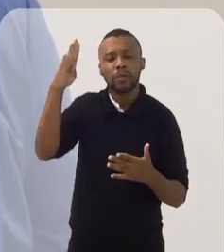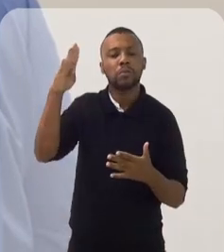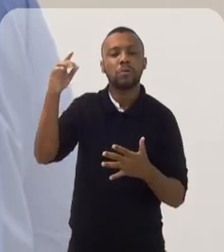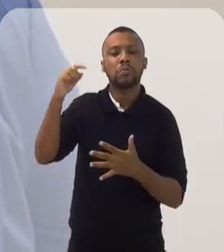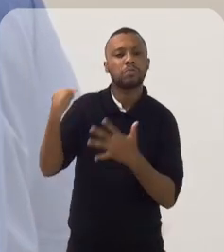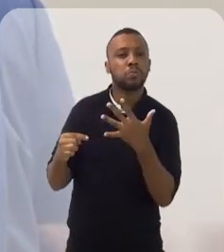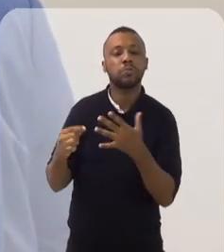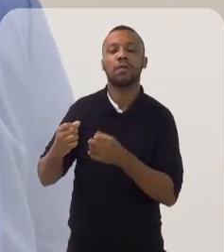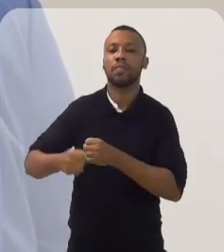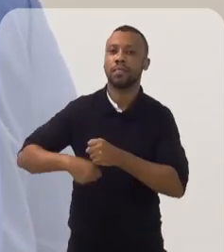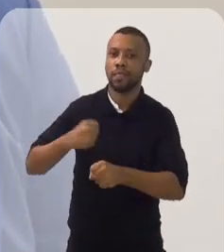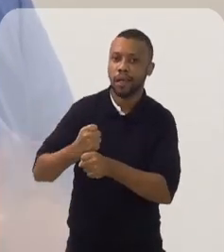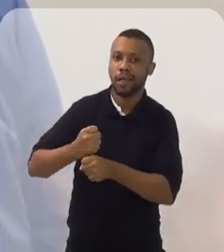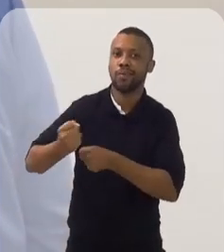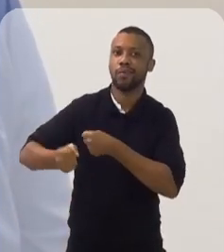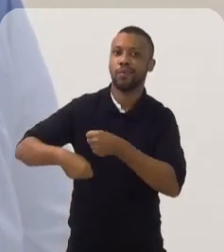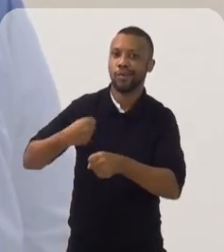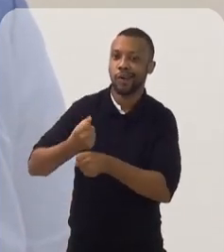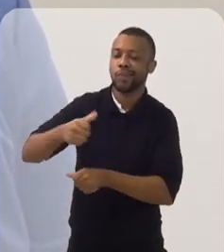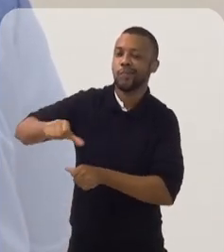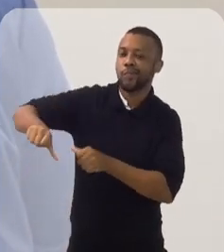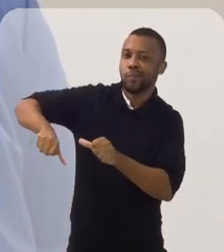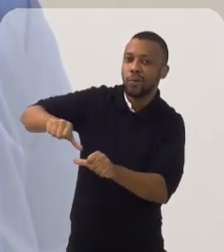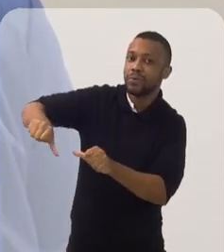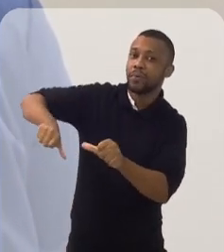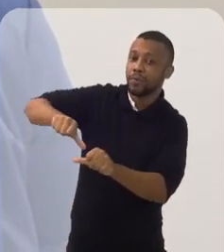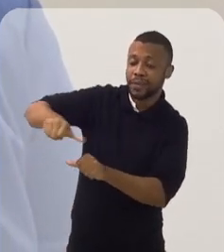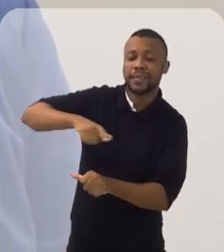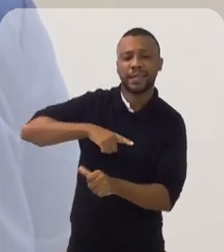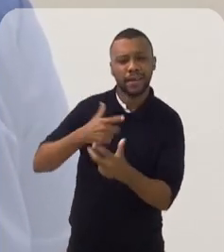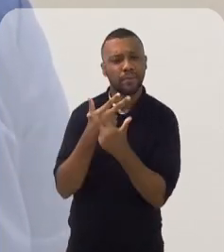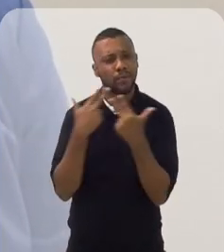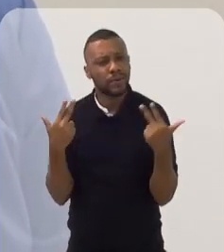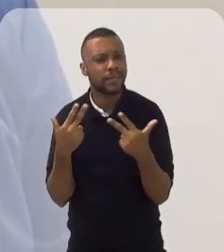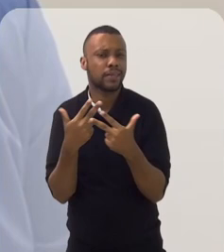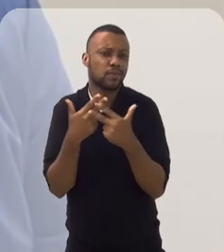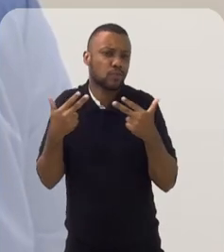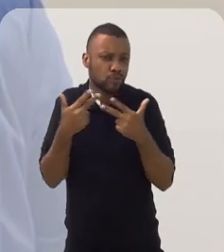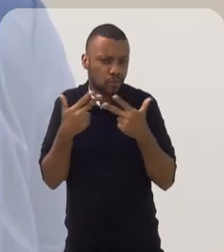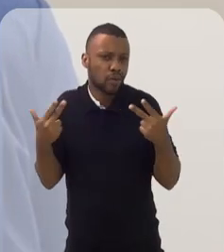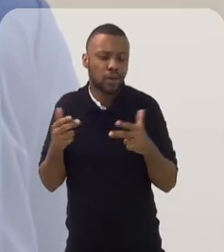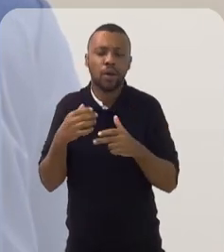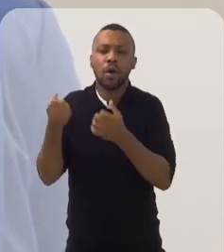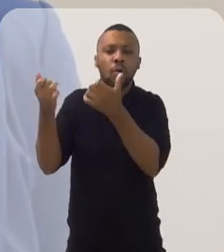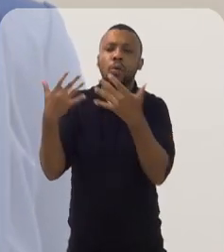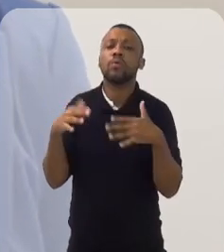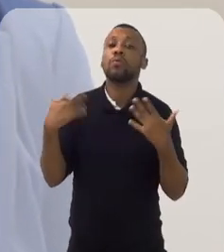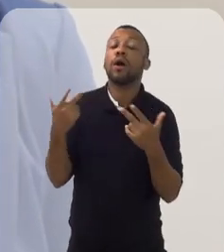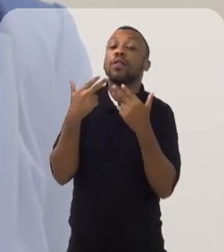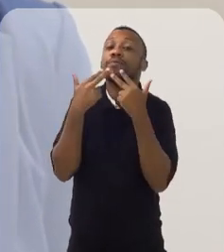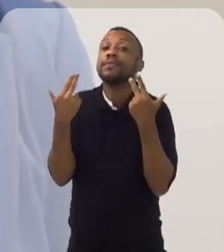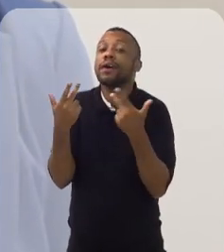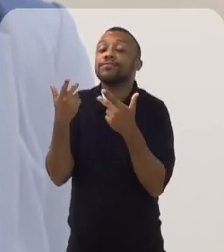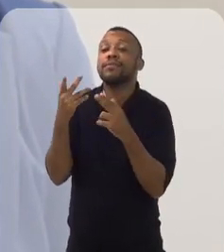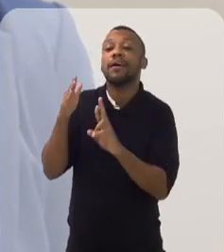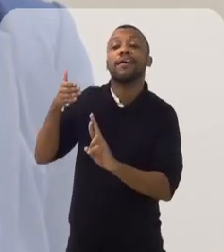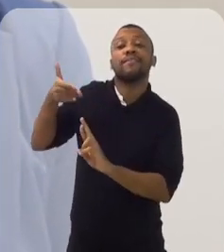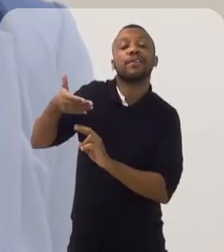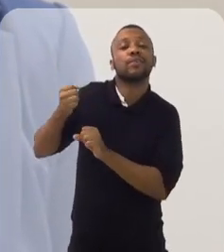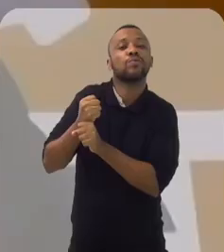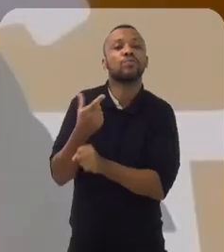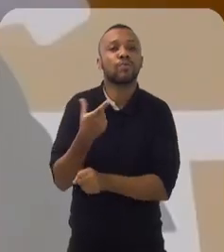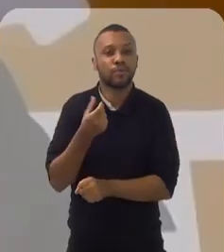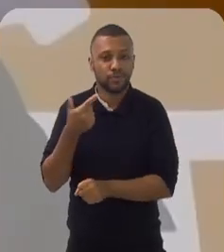como inovação? Todo ano o Imposto de Renda muda e tem alguma novidade legal para contar. Conta para a gente qual é a de 2022. Na verdade,